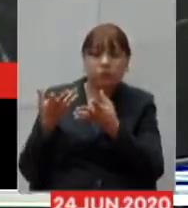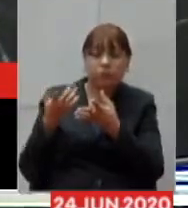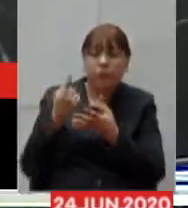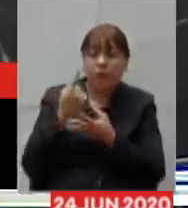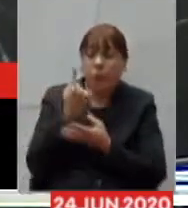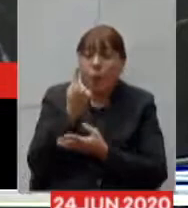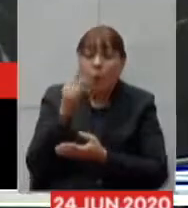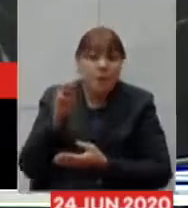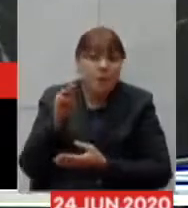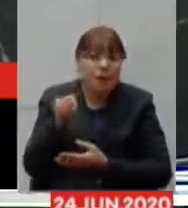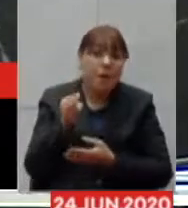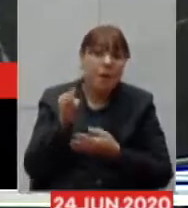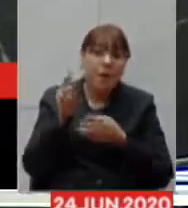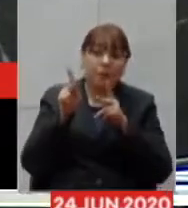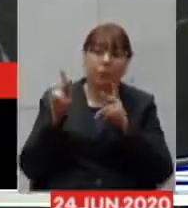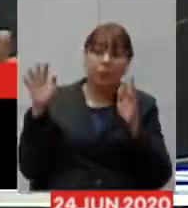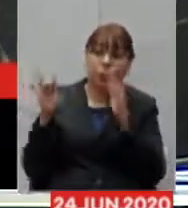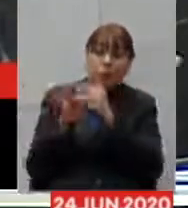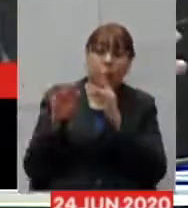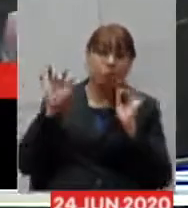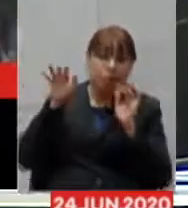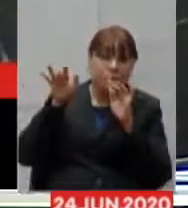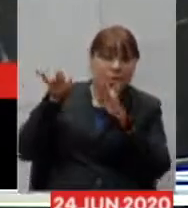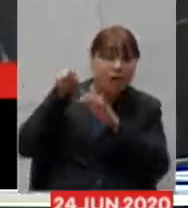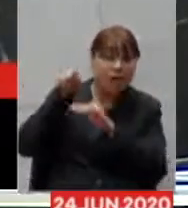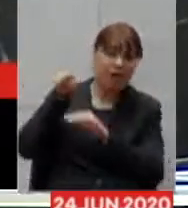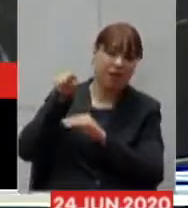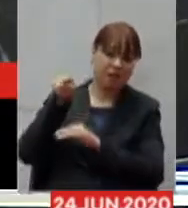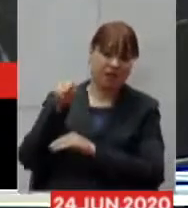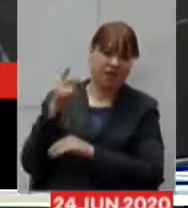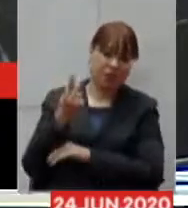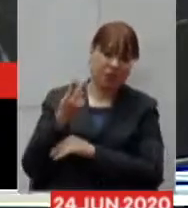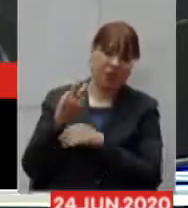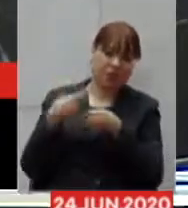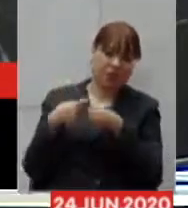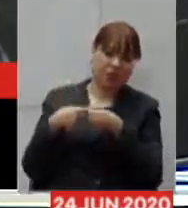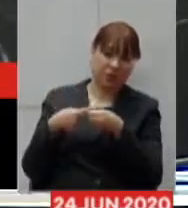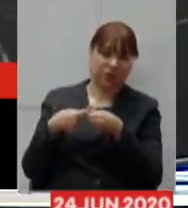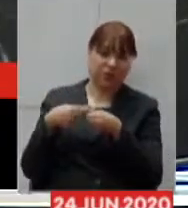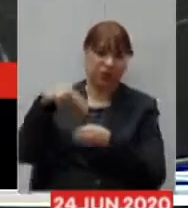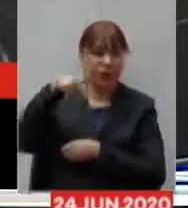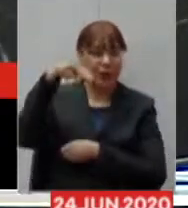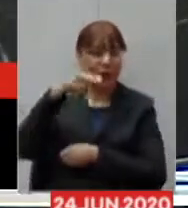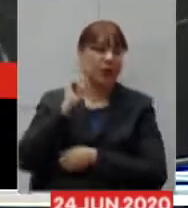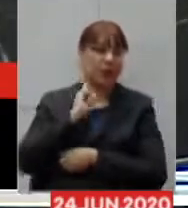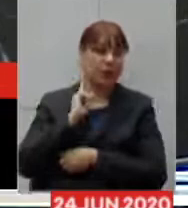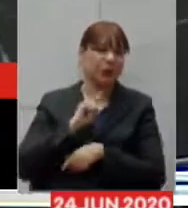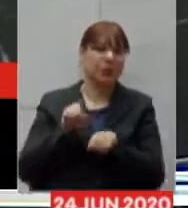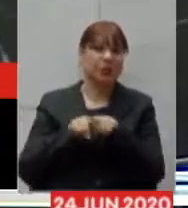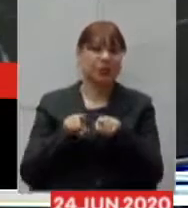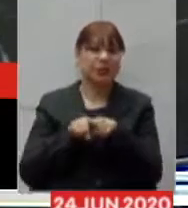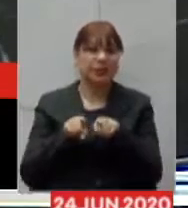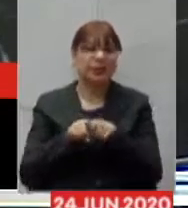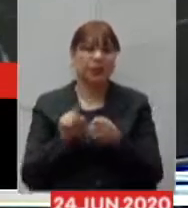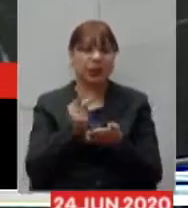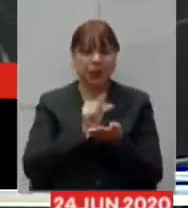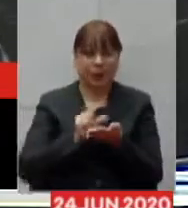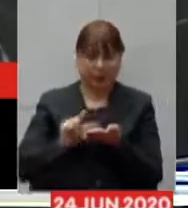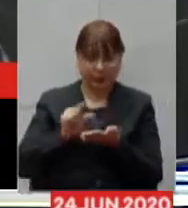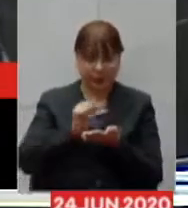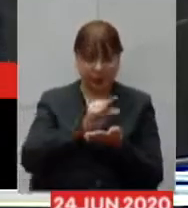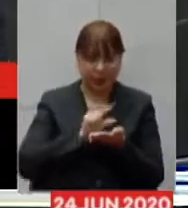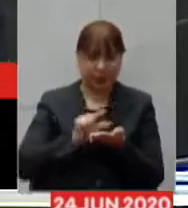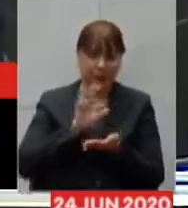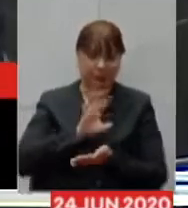incluindo todo o Vale do Jequitinhonha, parte do norte de Minas, e a região do Vale do Mucuri. e